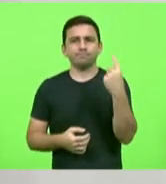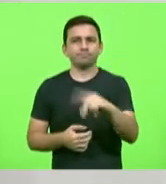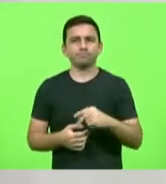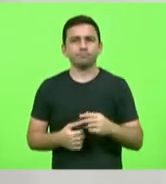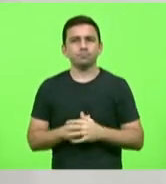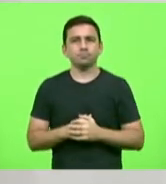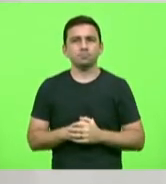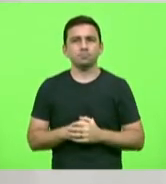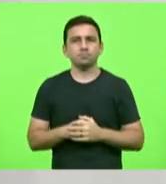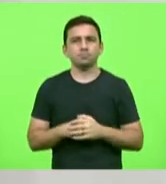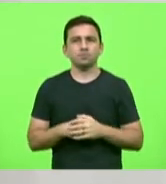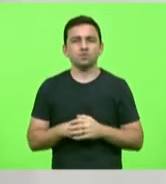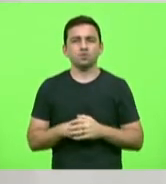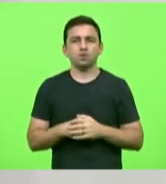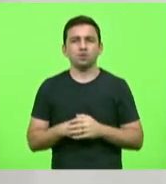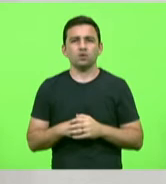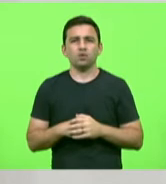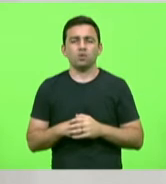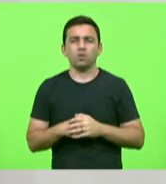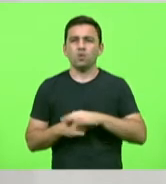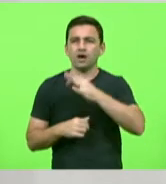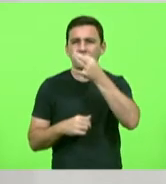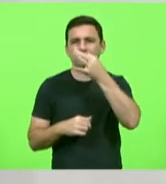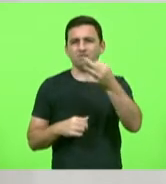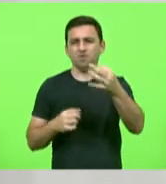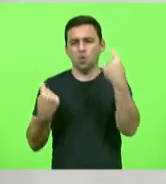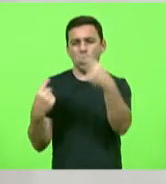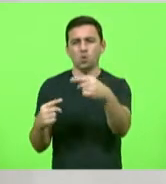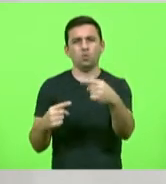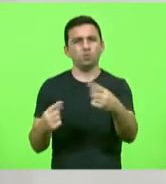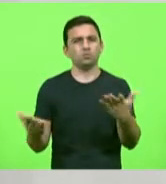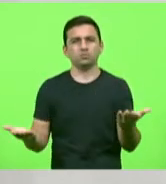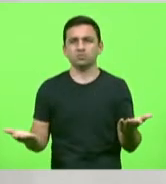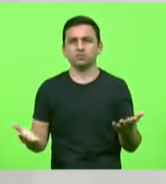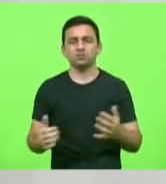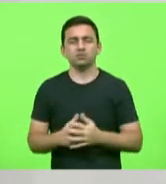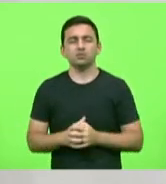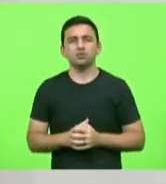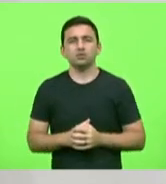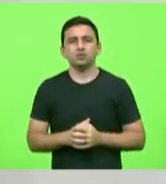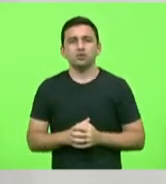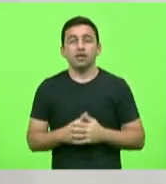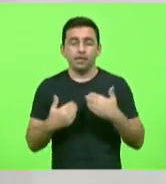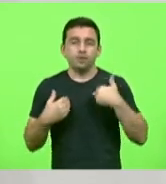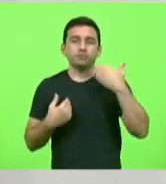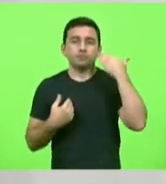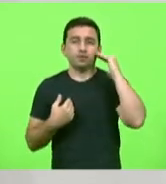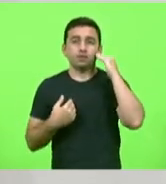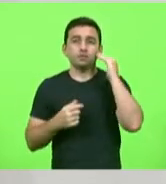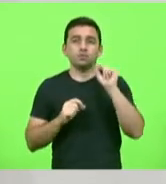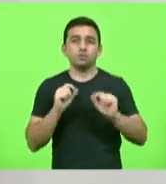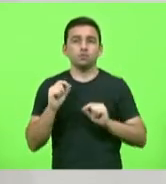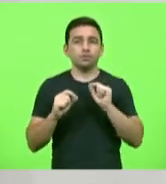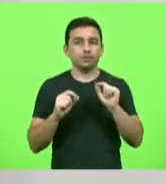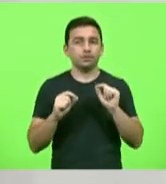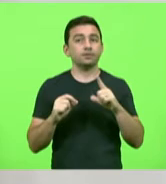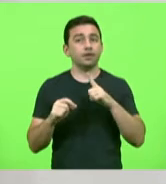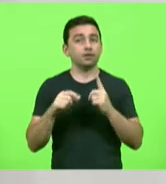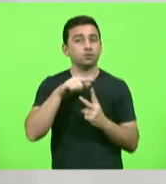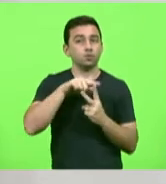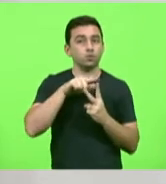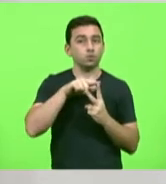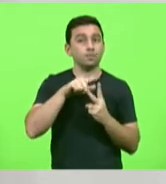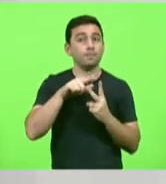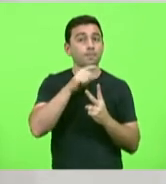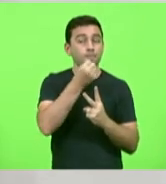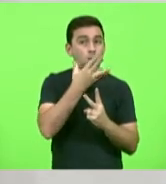personifica um lado escuro do ser humano eu entendo presidente que nós temos esses dois lados o lado do